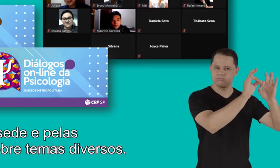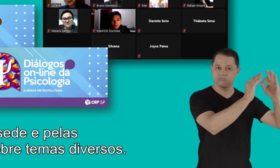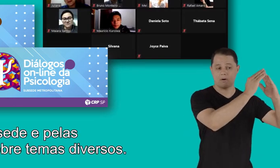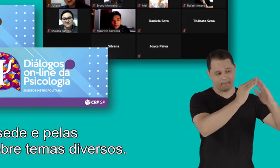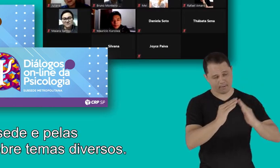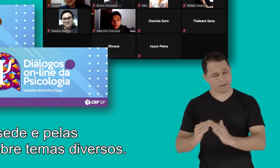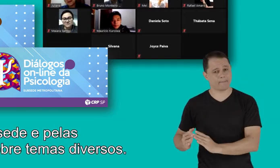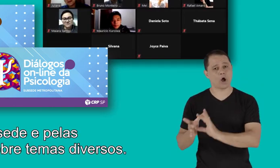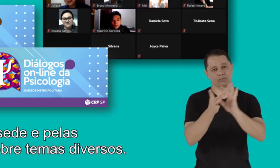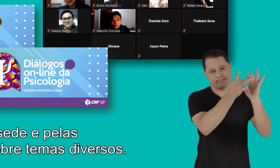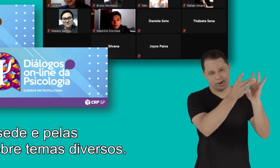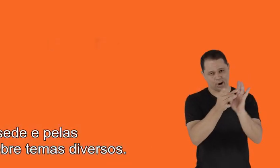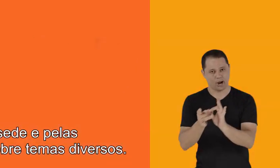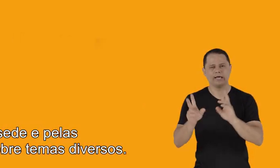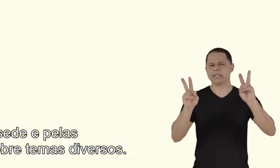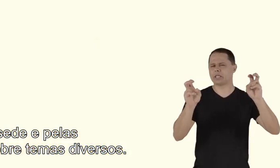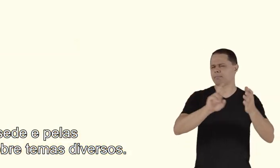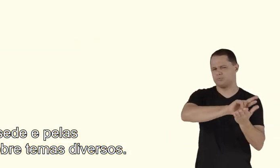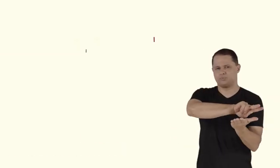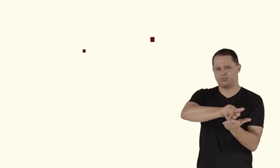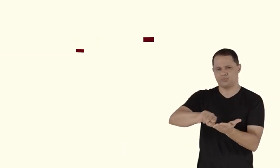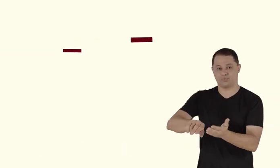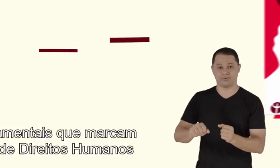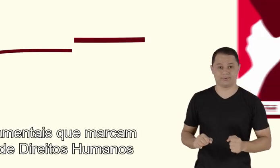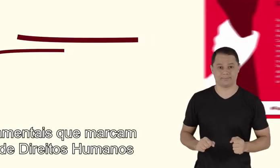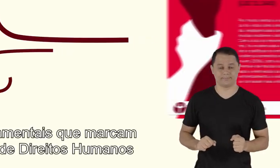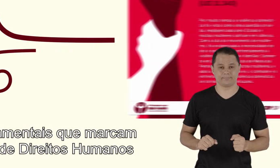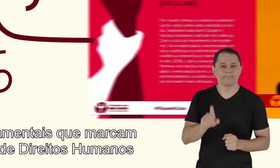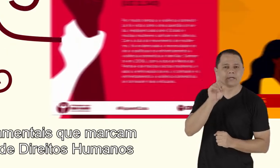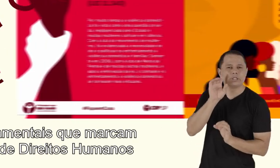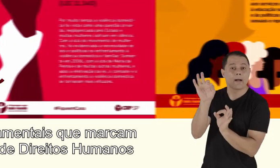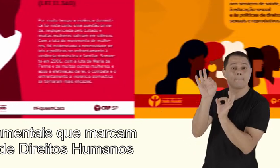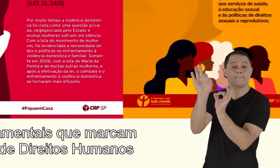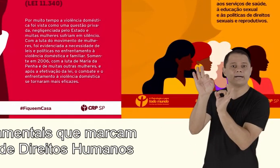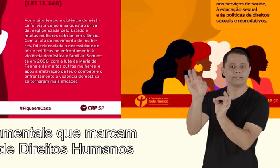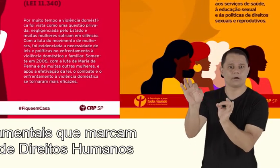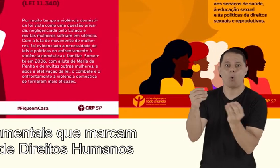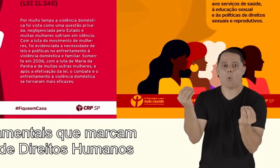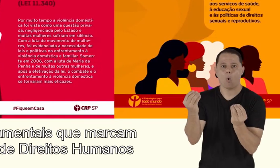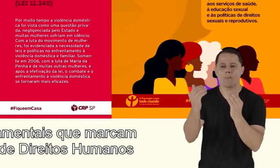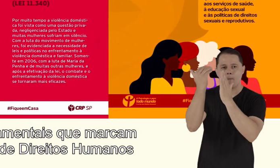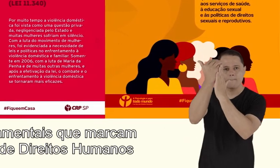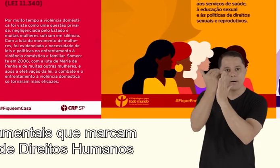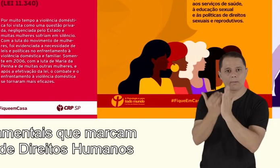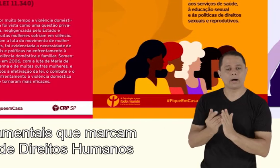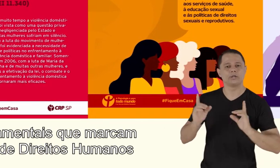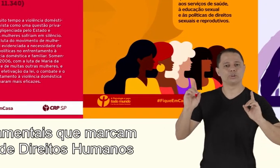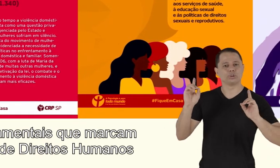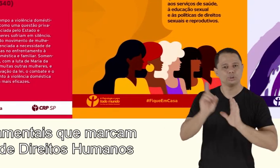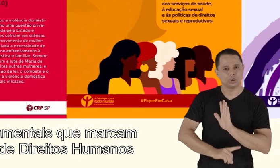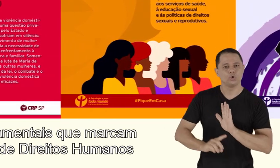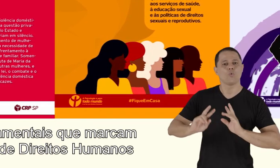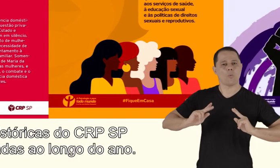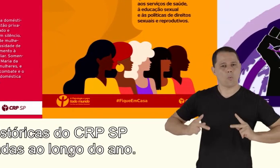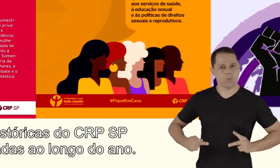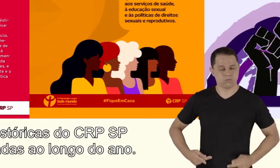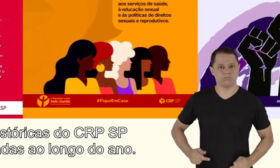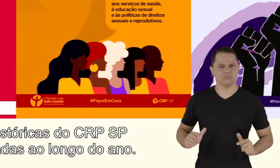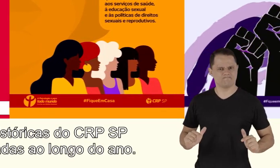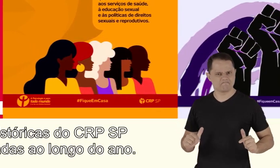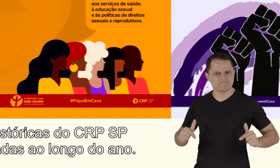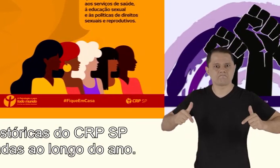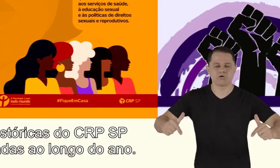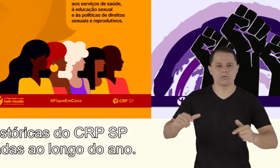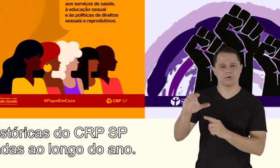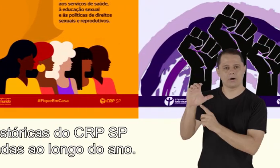e pelas subsedes, sobre temas diversos. As datas fundamentais que marcam o calendário de direitos humanos e as lutas